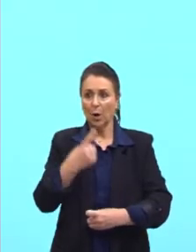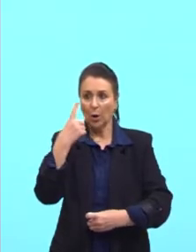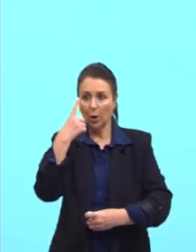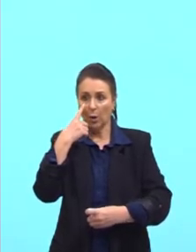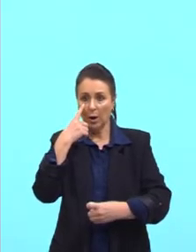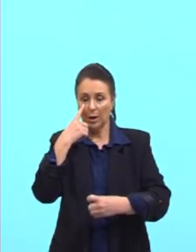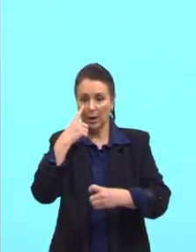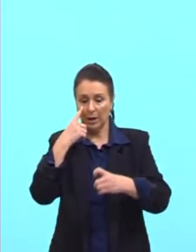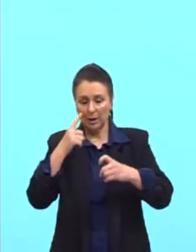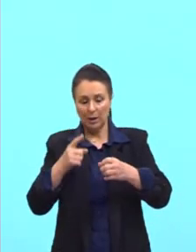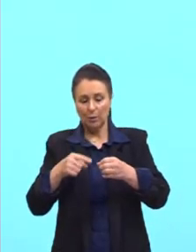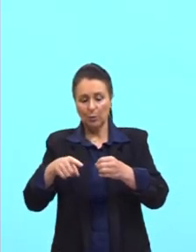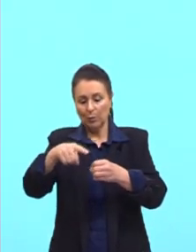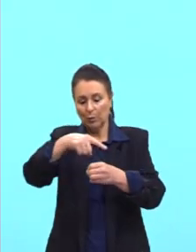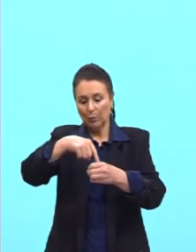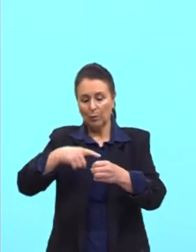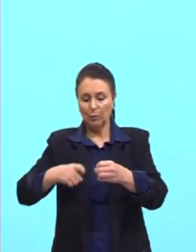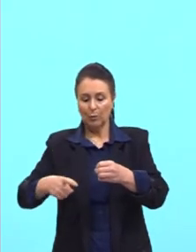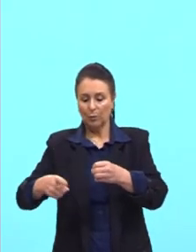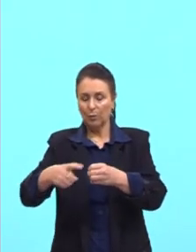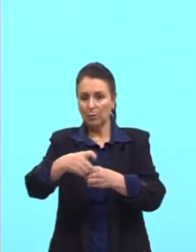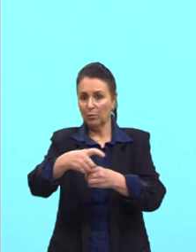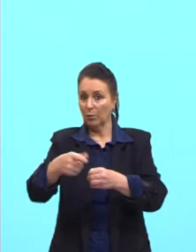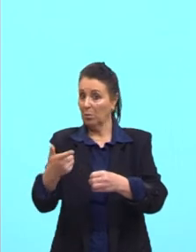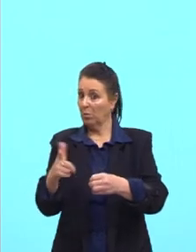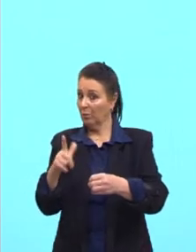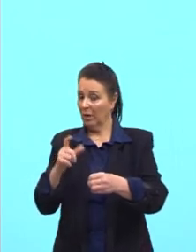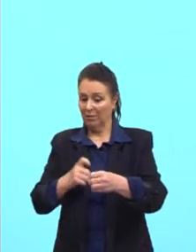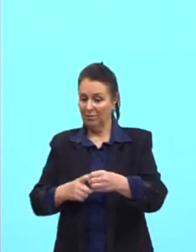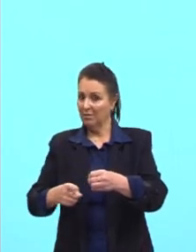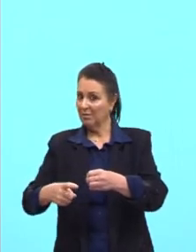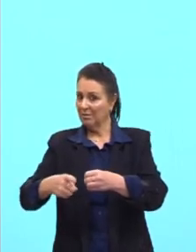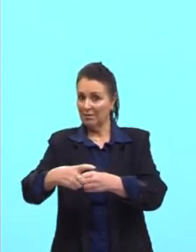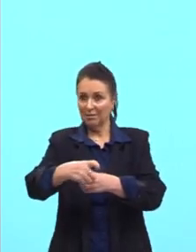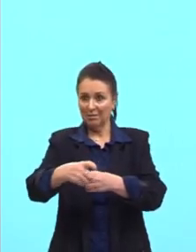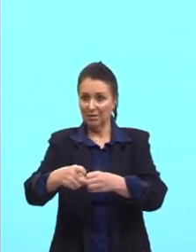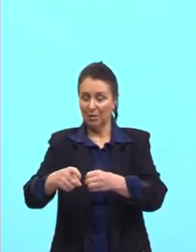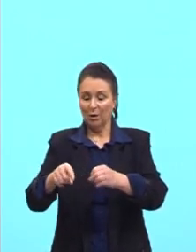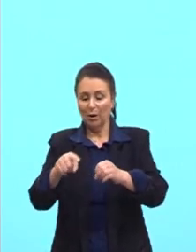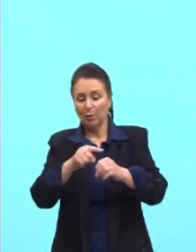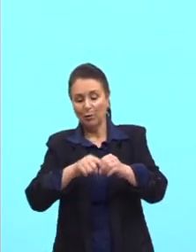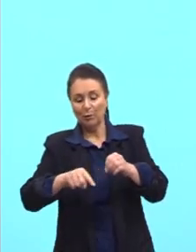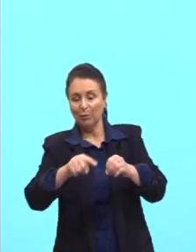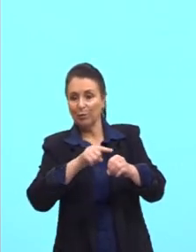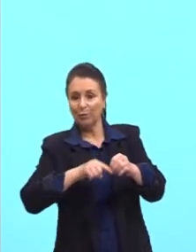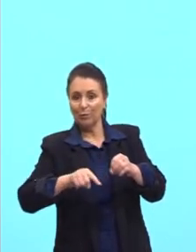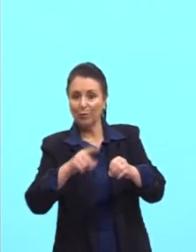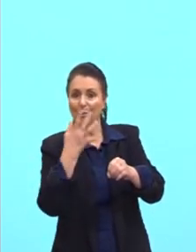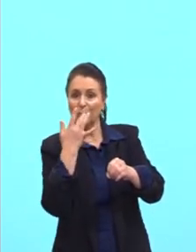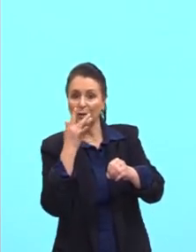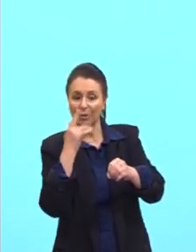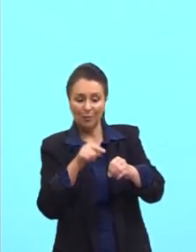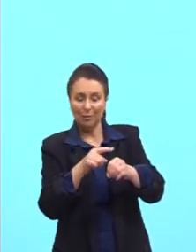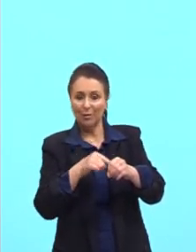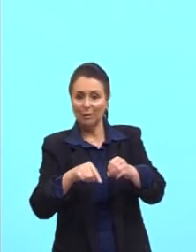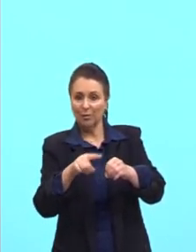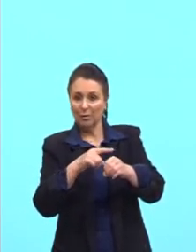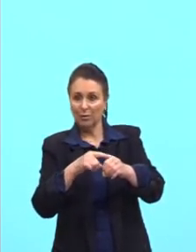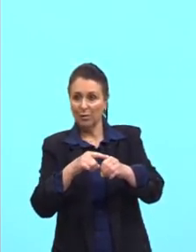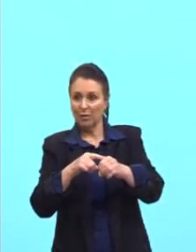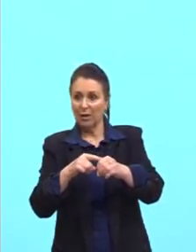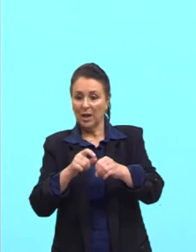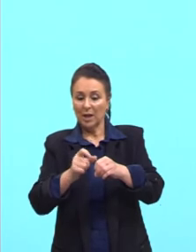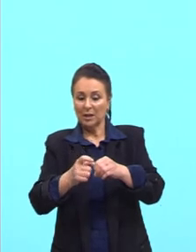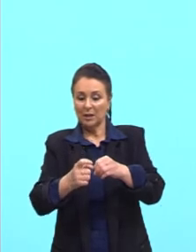fungo não está crescendo bactéria? Aqui está o fungo, aqui está inibindo o